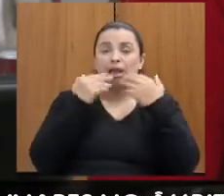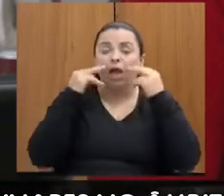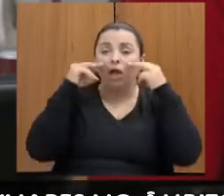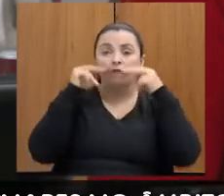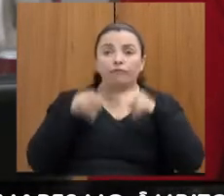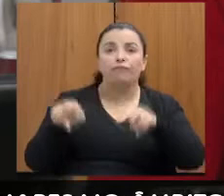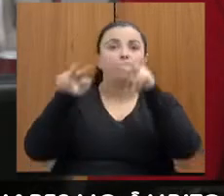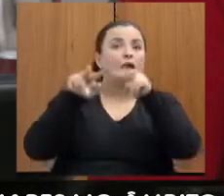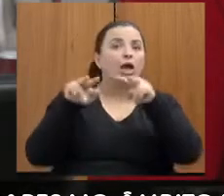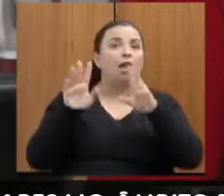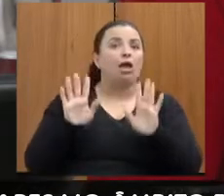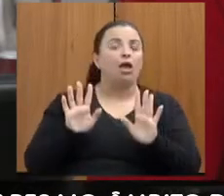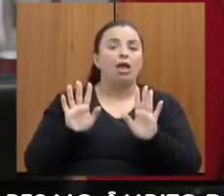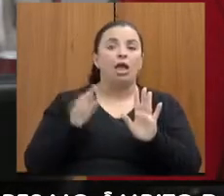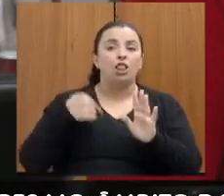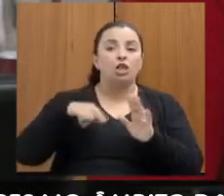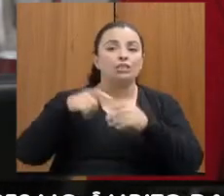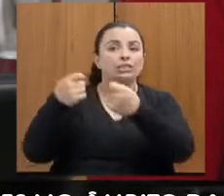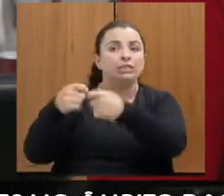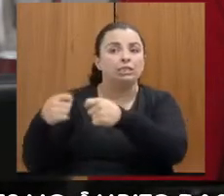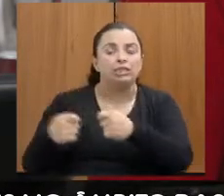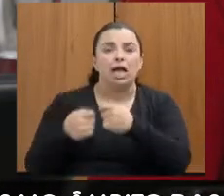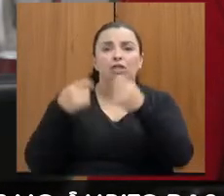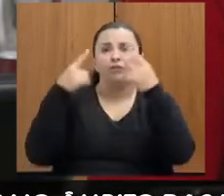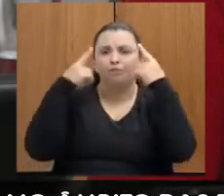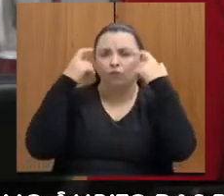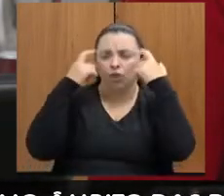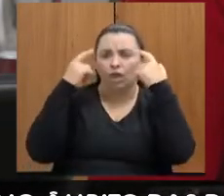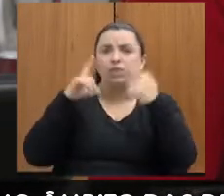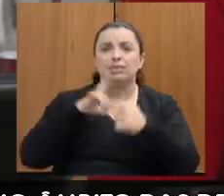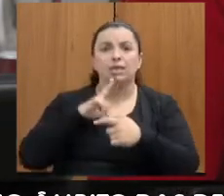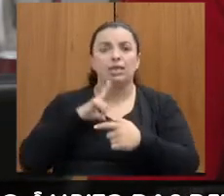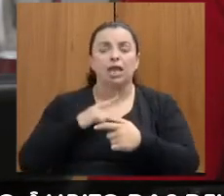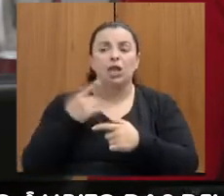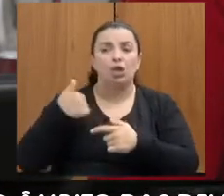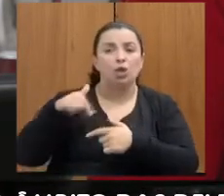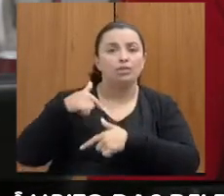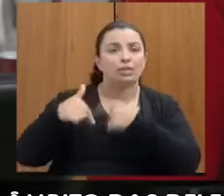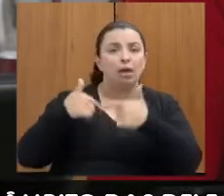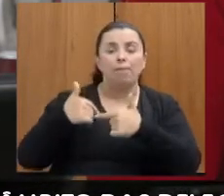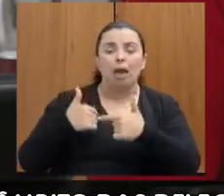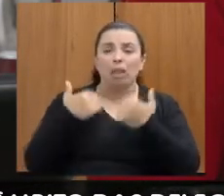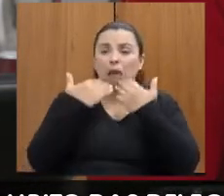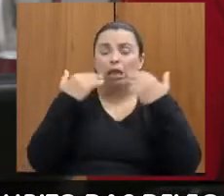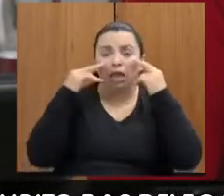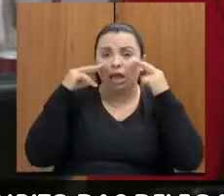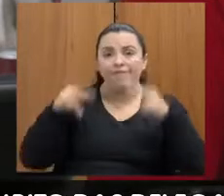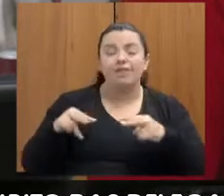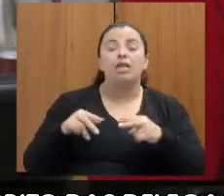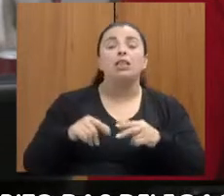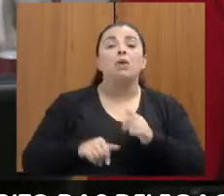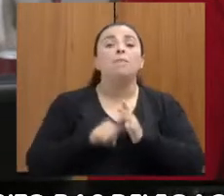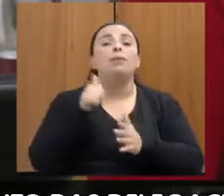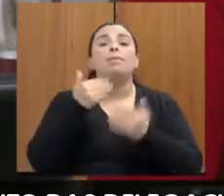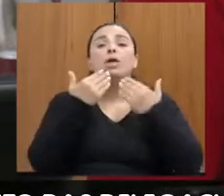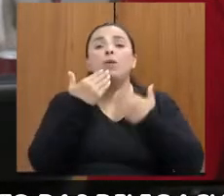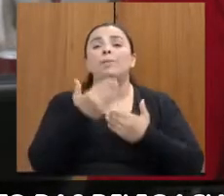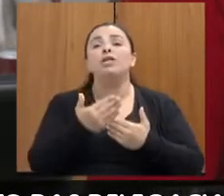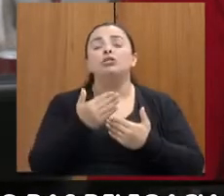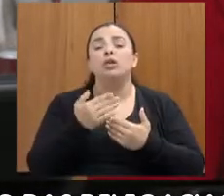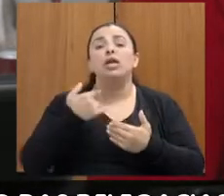demandas, em relação à própria violência existente, em relação ao nosso trabalho. Então, que gostaríamos, primeiramente, é de poder